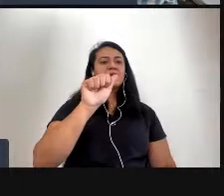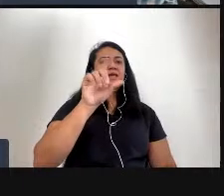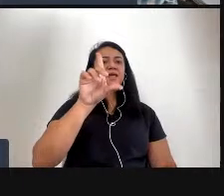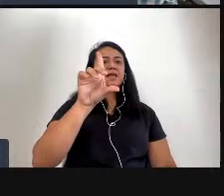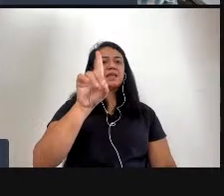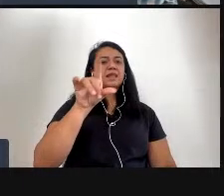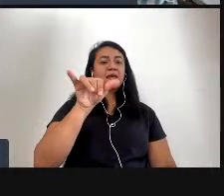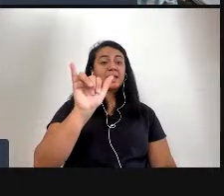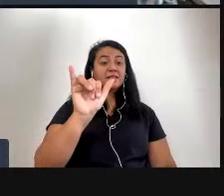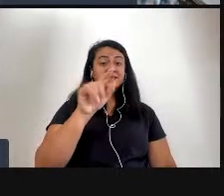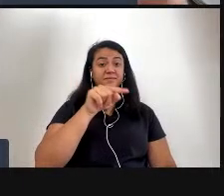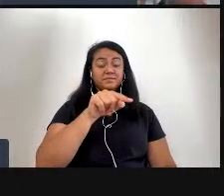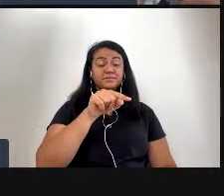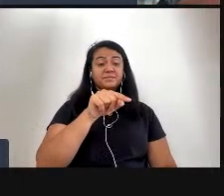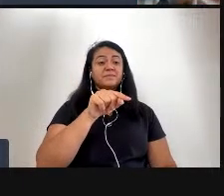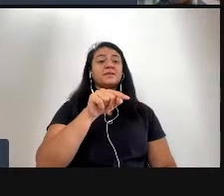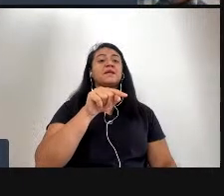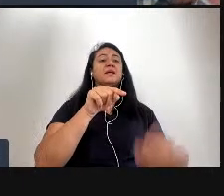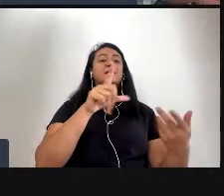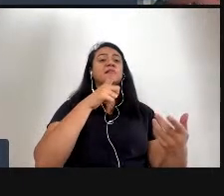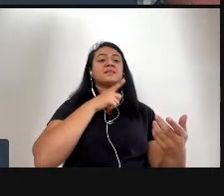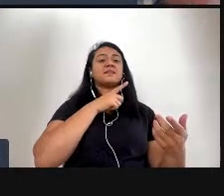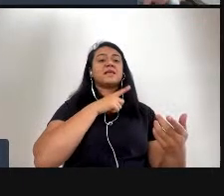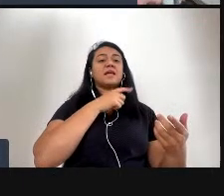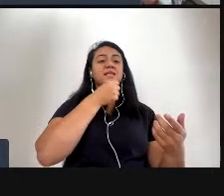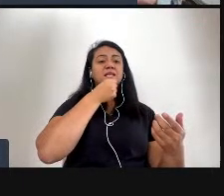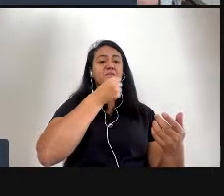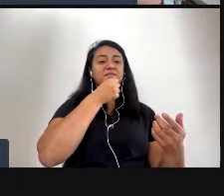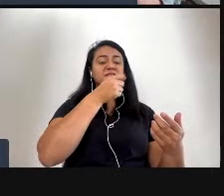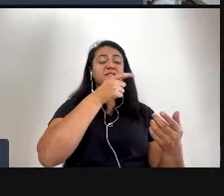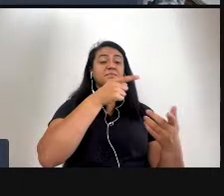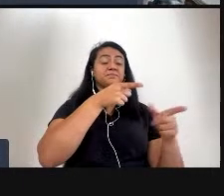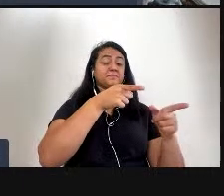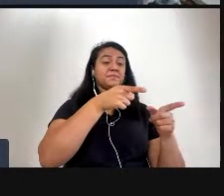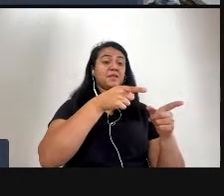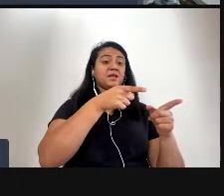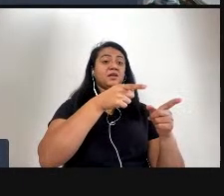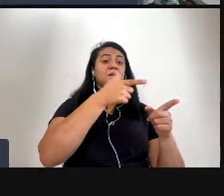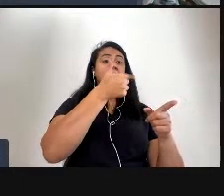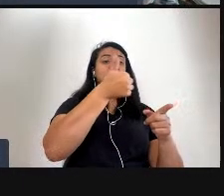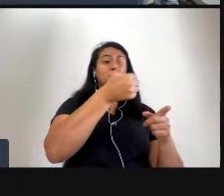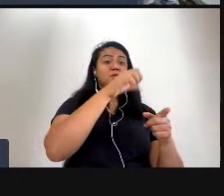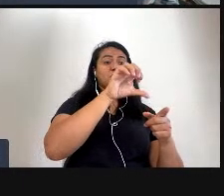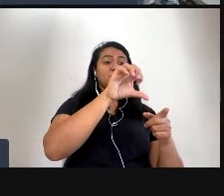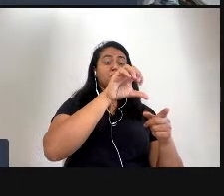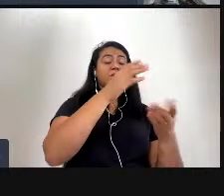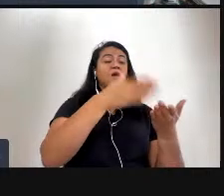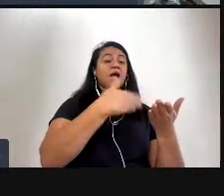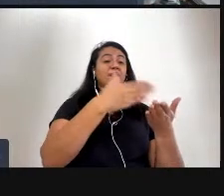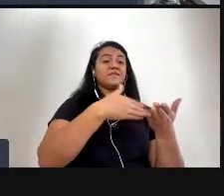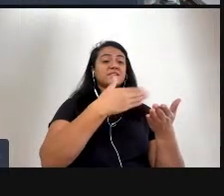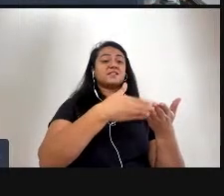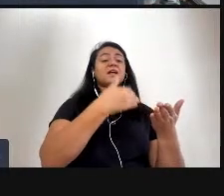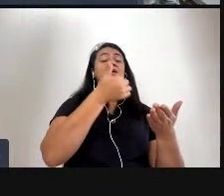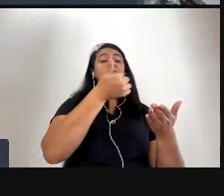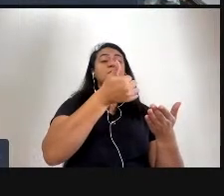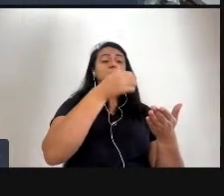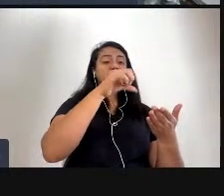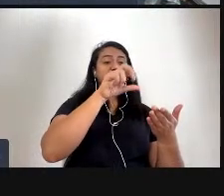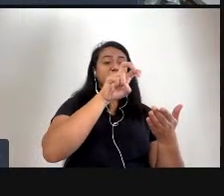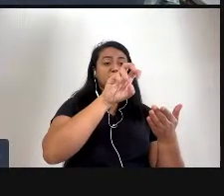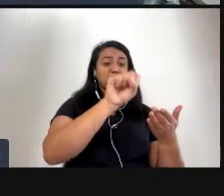e essa revista que durou de 1858 até 2013 era uma revista digamos parece com a